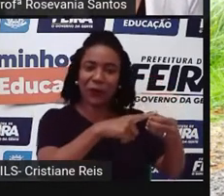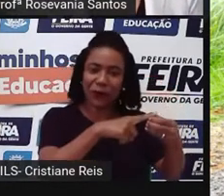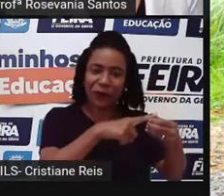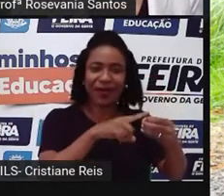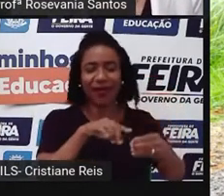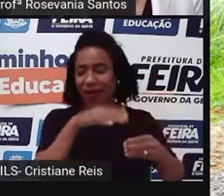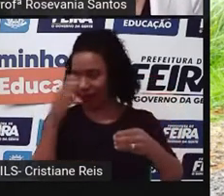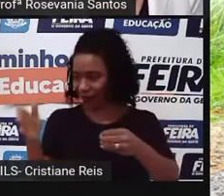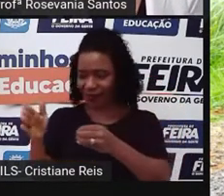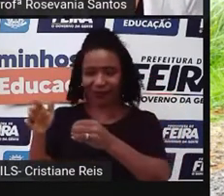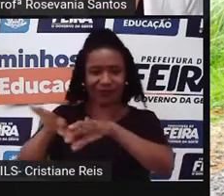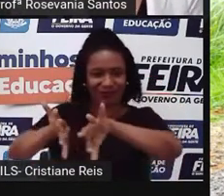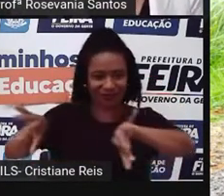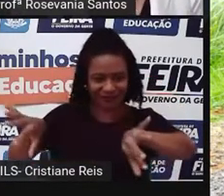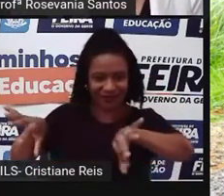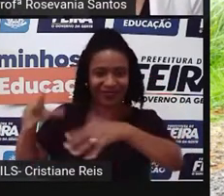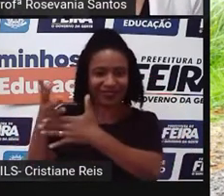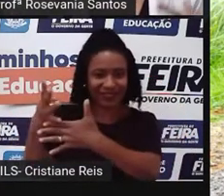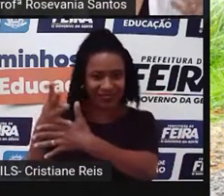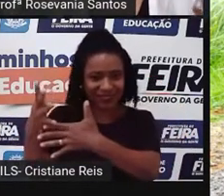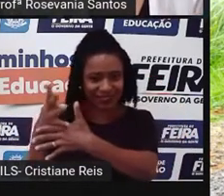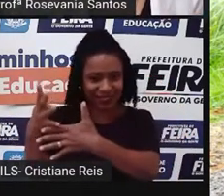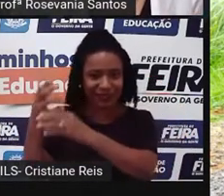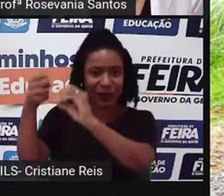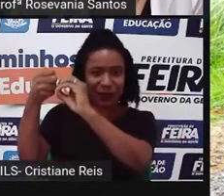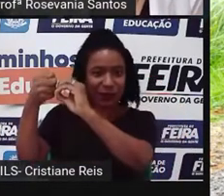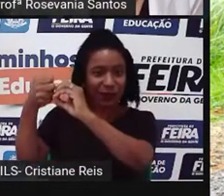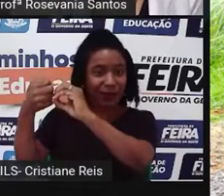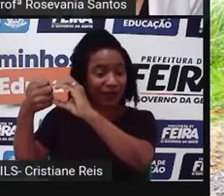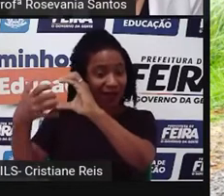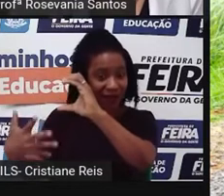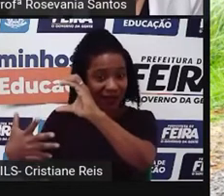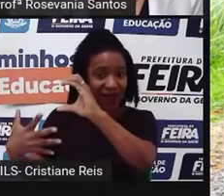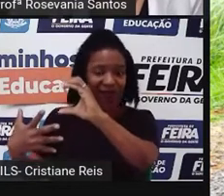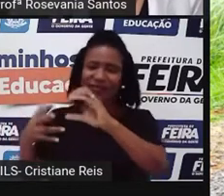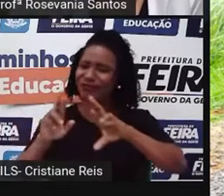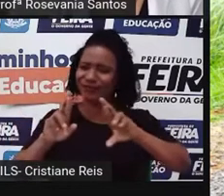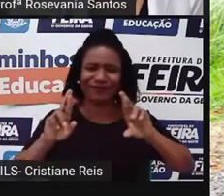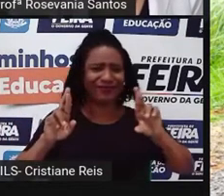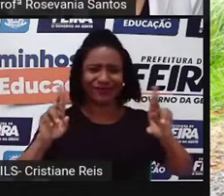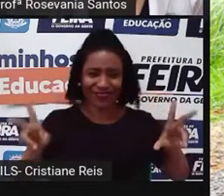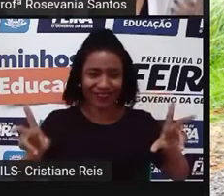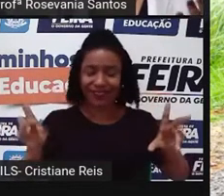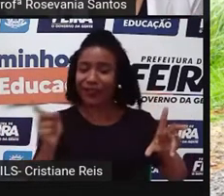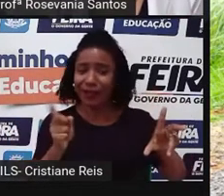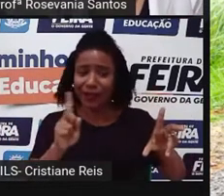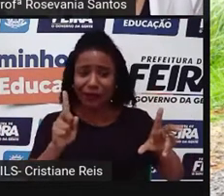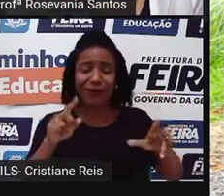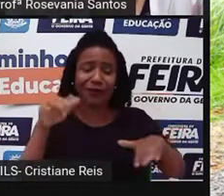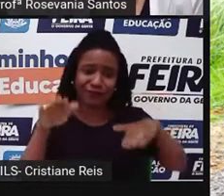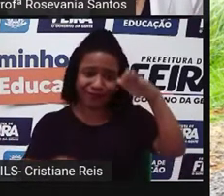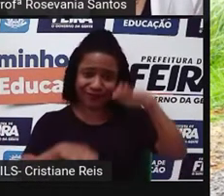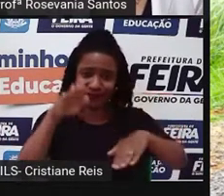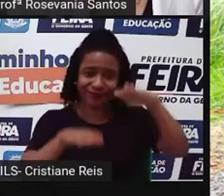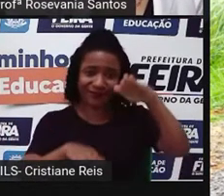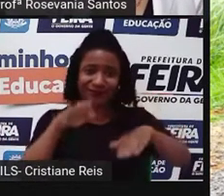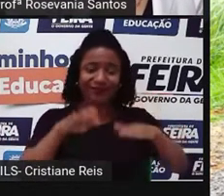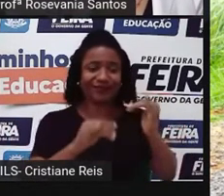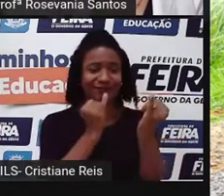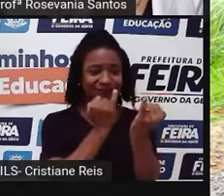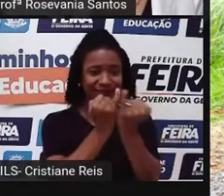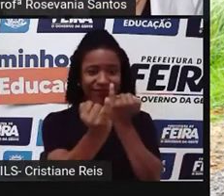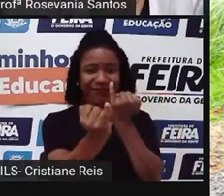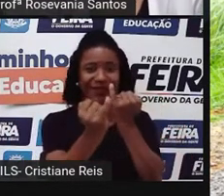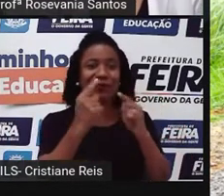aquele conceito antigo que a gente tinha de campo. Hoje já não funciona muito bem, né? Referente a isso, devido a toda essa modernização